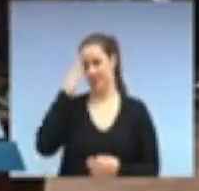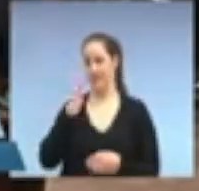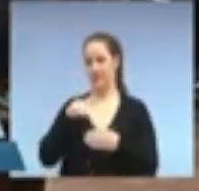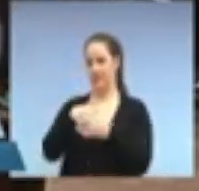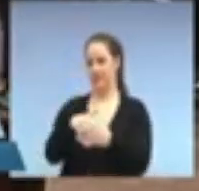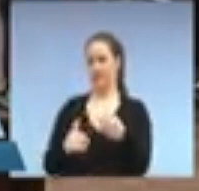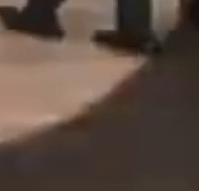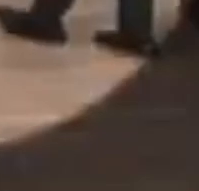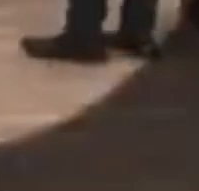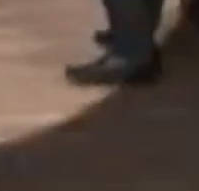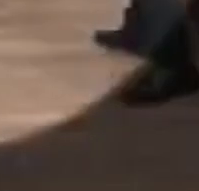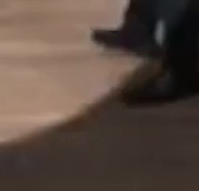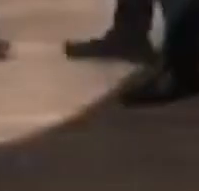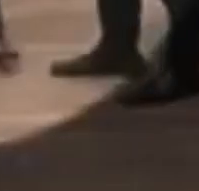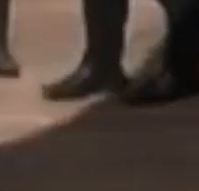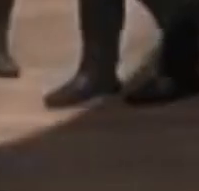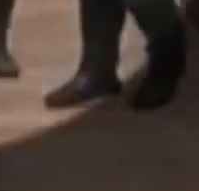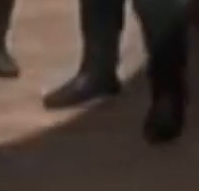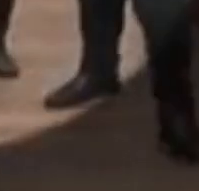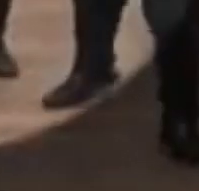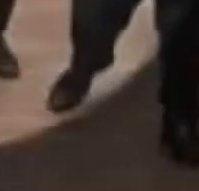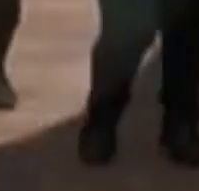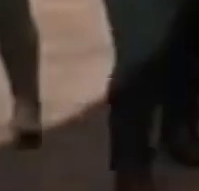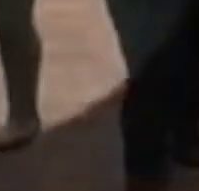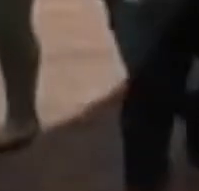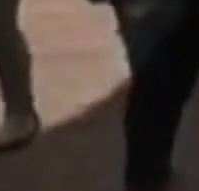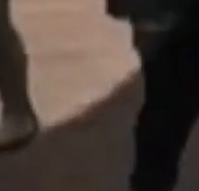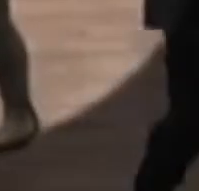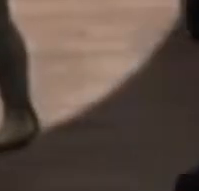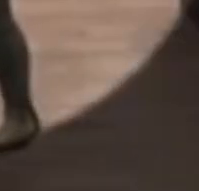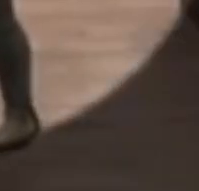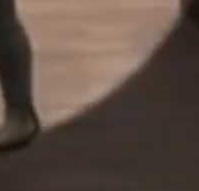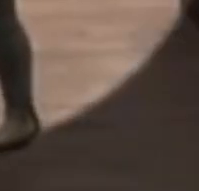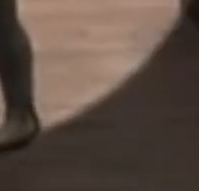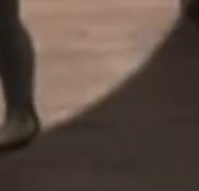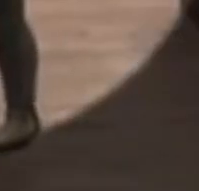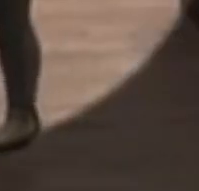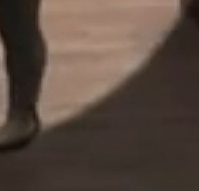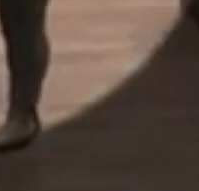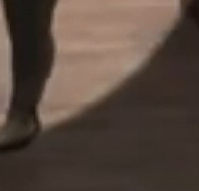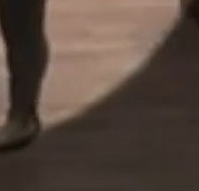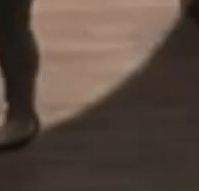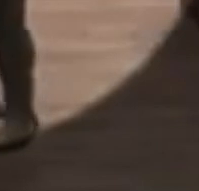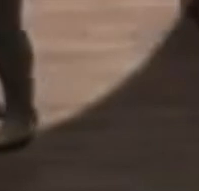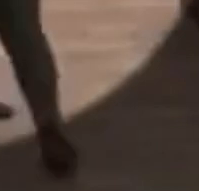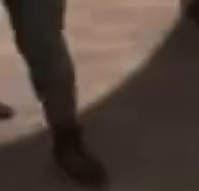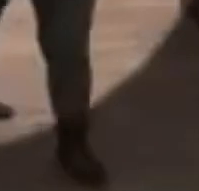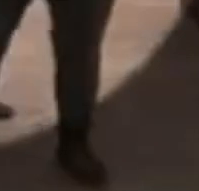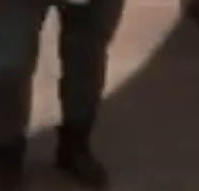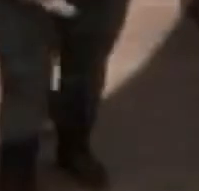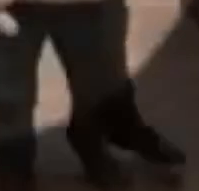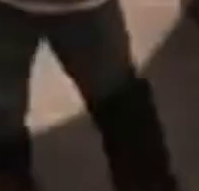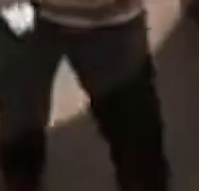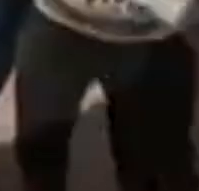ali, o espaço delas é o da casa, e também se sentem à vontade para ter poder de intimidar e sobre o corpo das